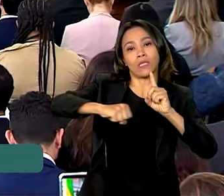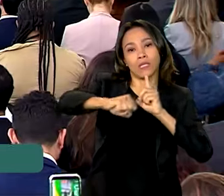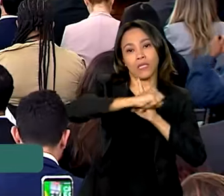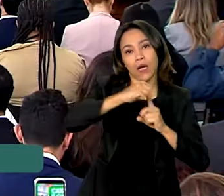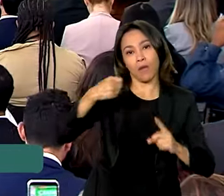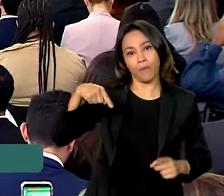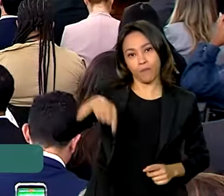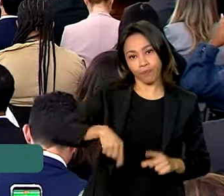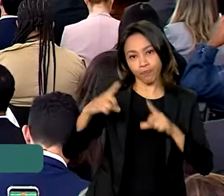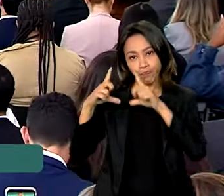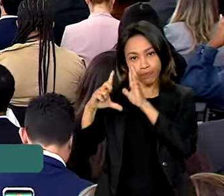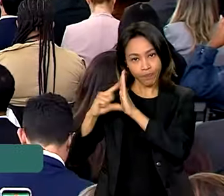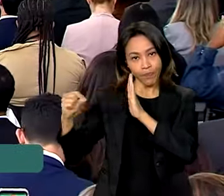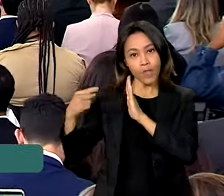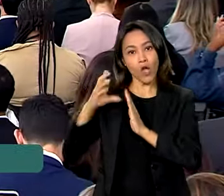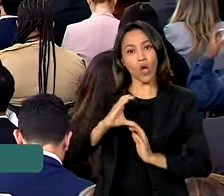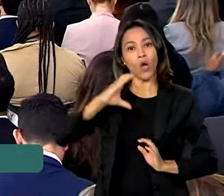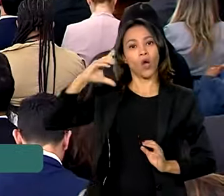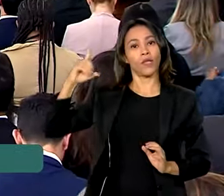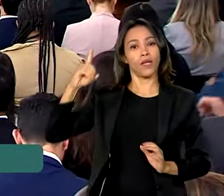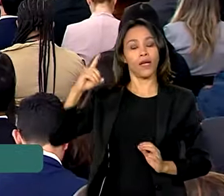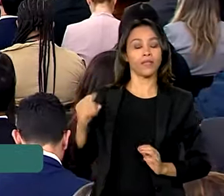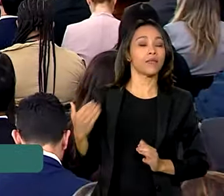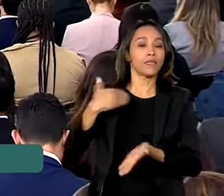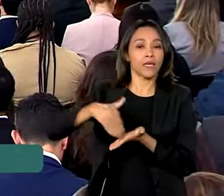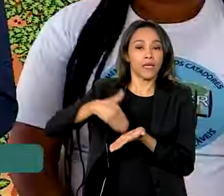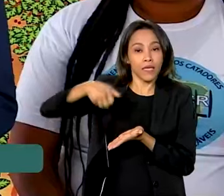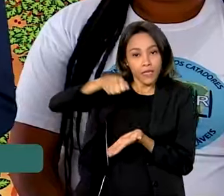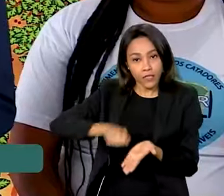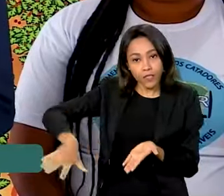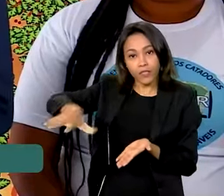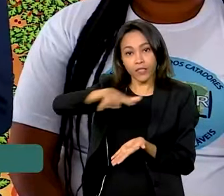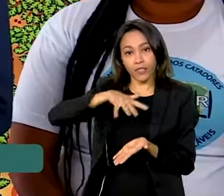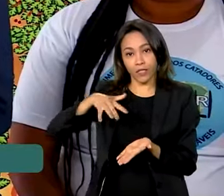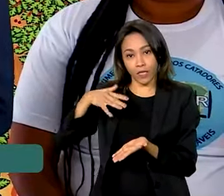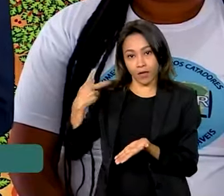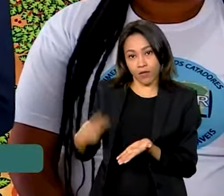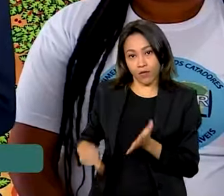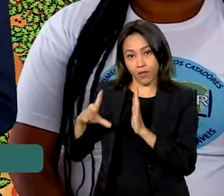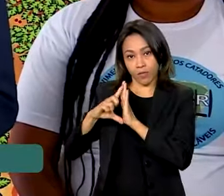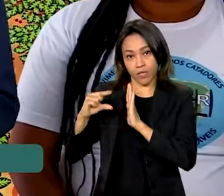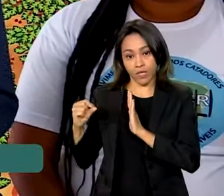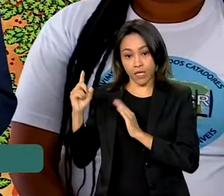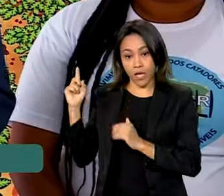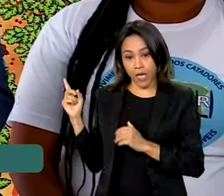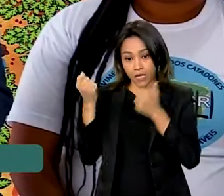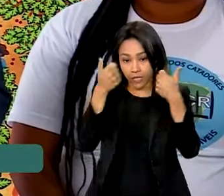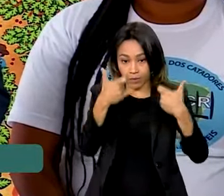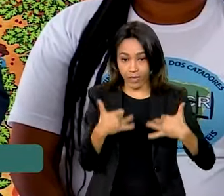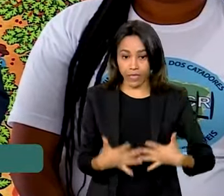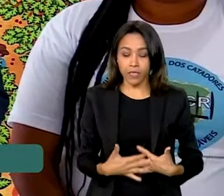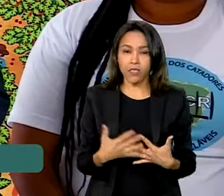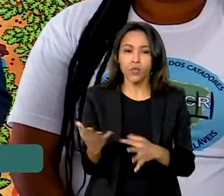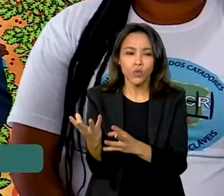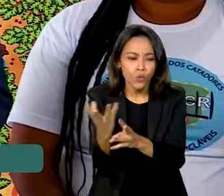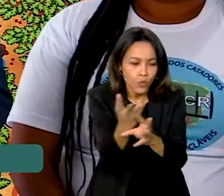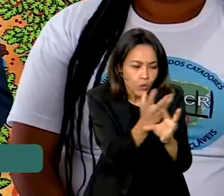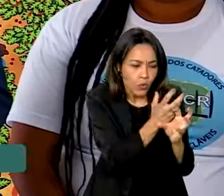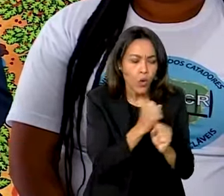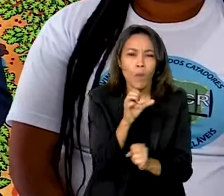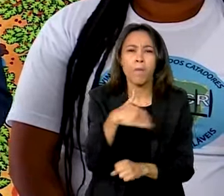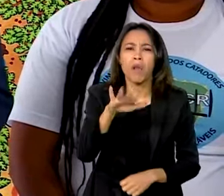Planalto, coordenada pela Secretaria-Geral da Presidência. Pelos dados das associações de catadores, são mais de 800 mil